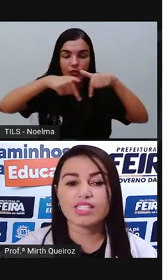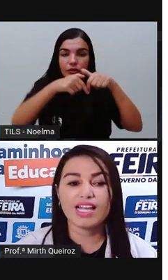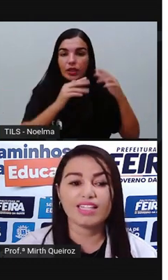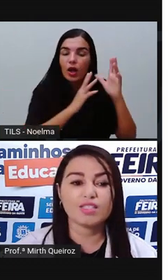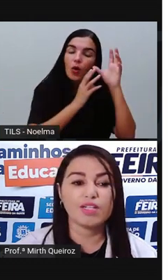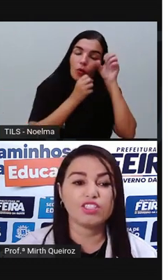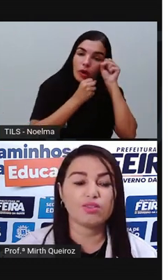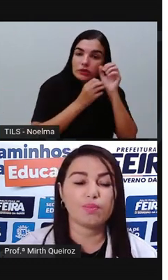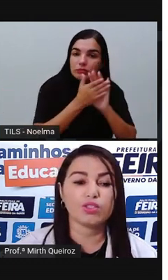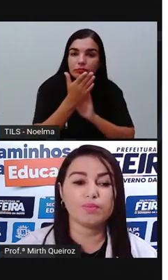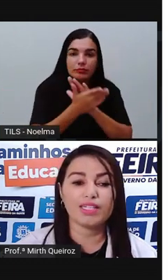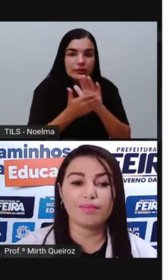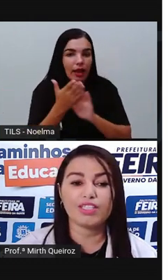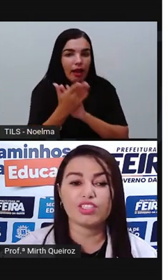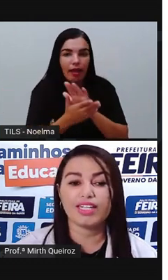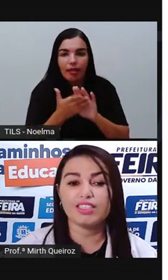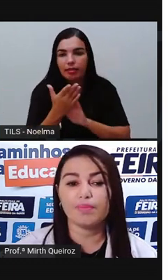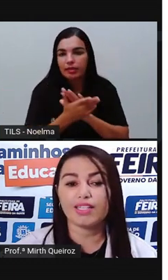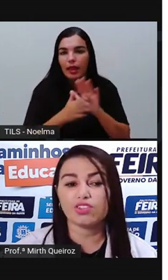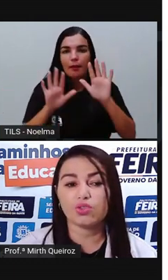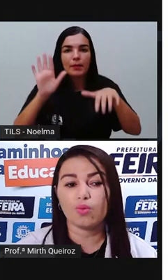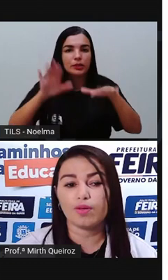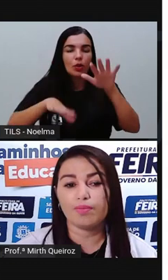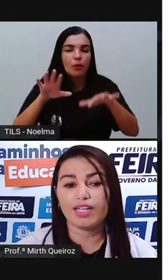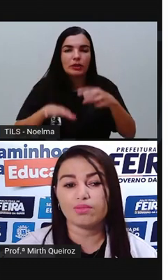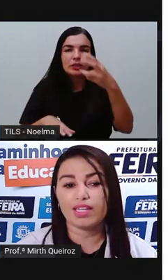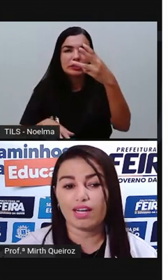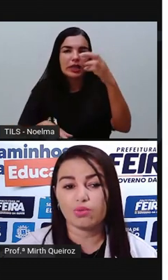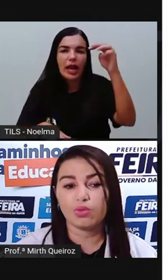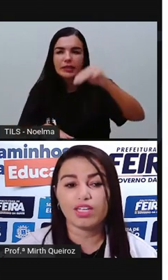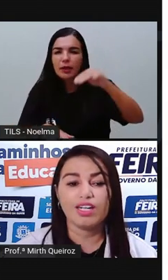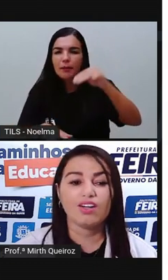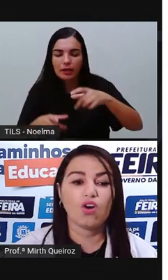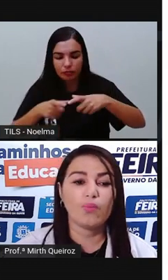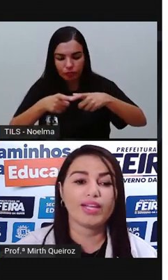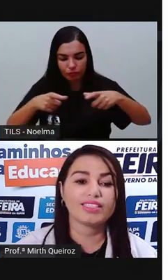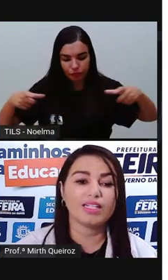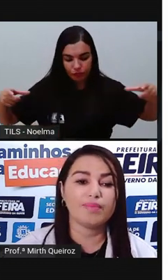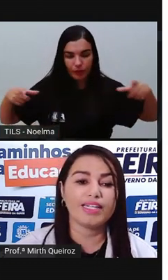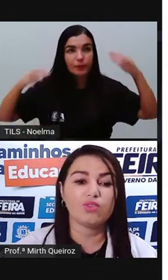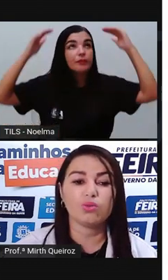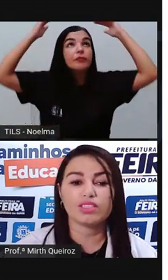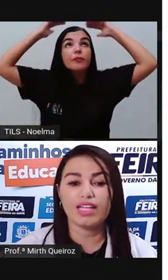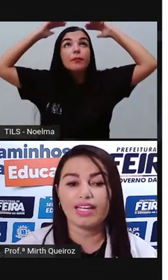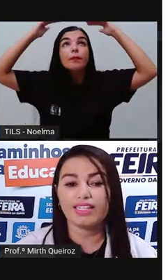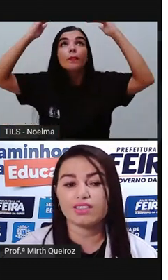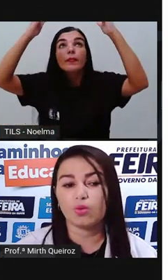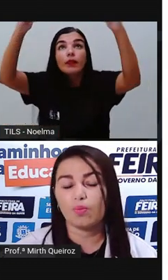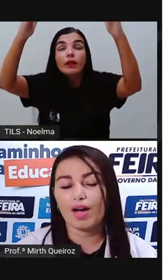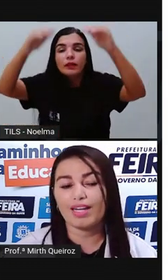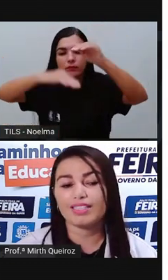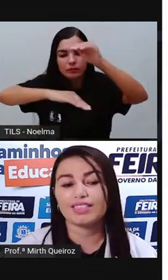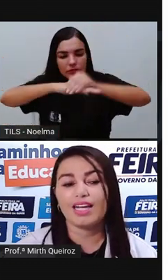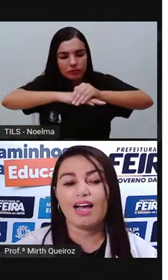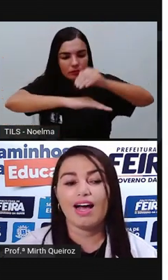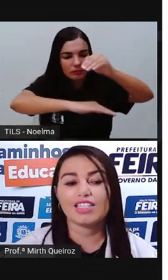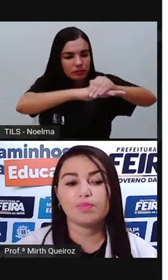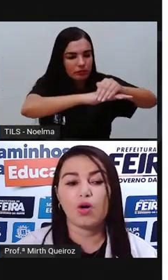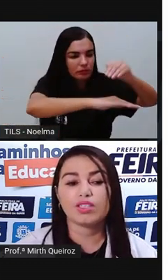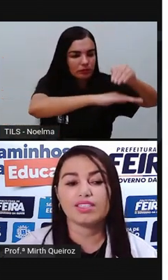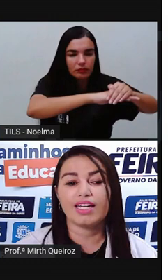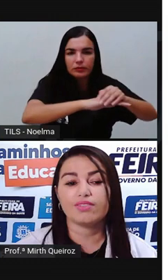com celas medindo aproximadamente 3 metros de comprimento e largura, cobertas também com telhas ou palhas.